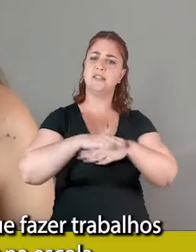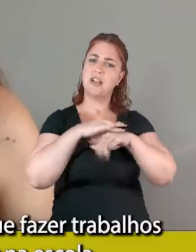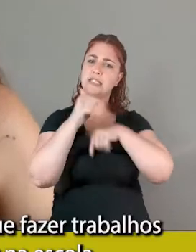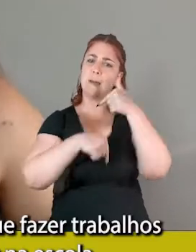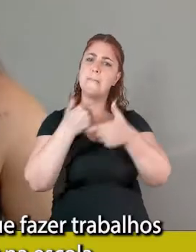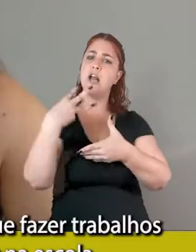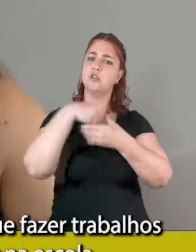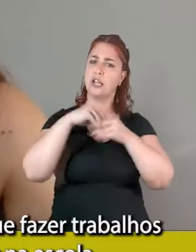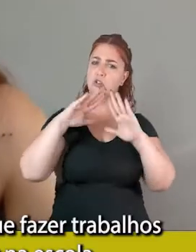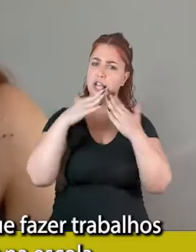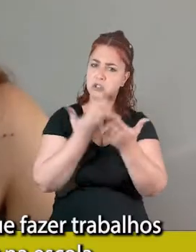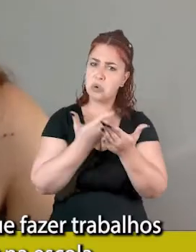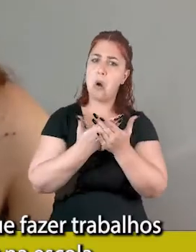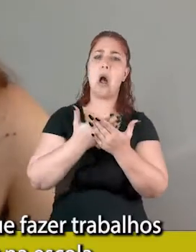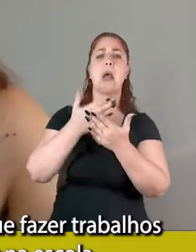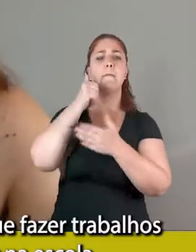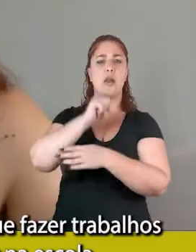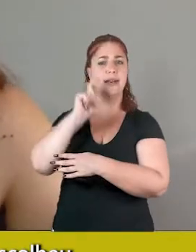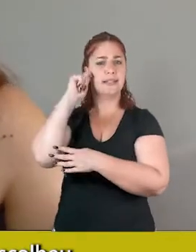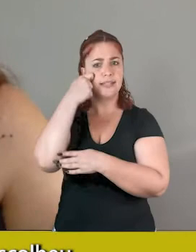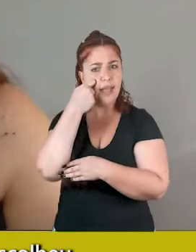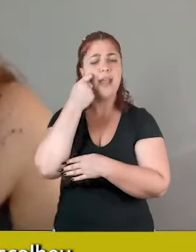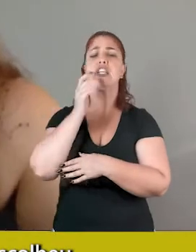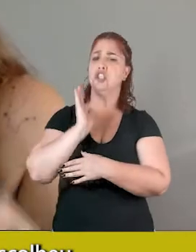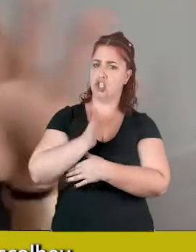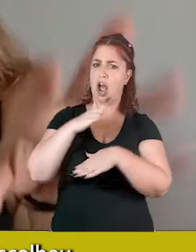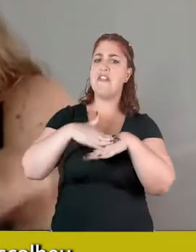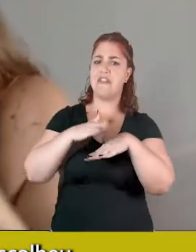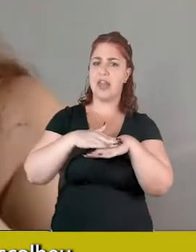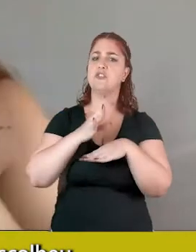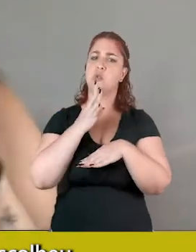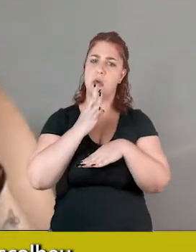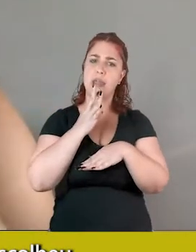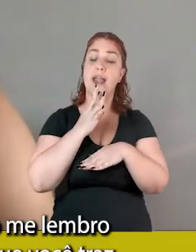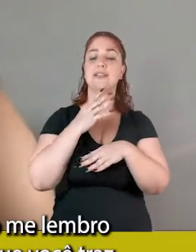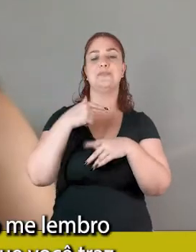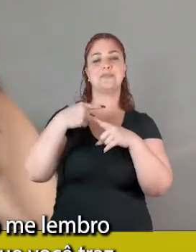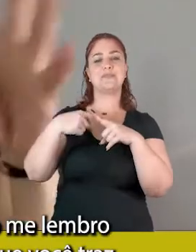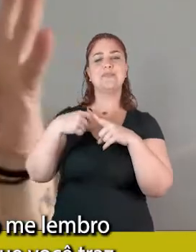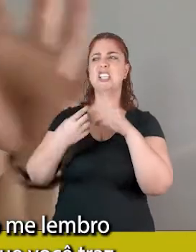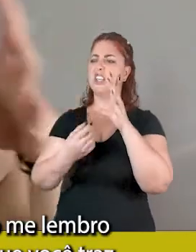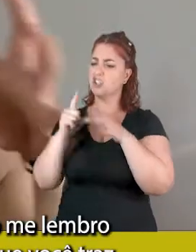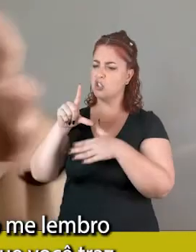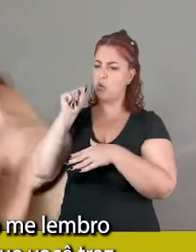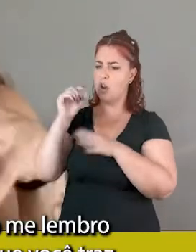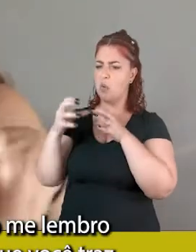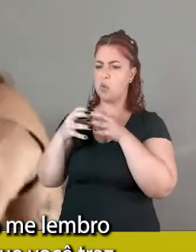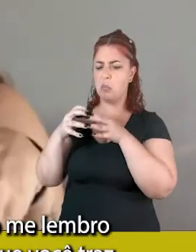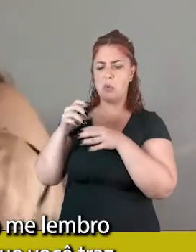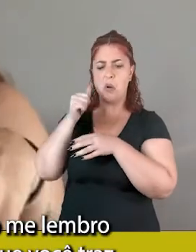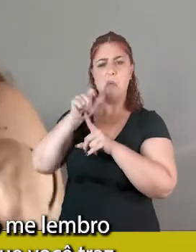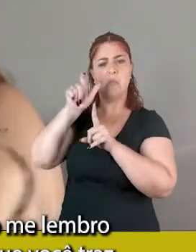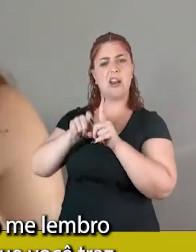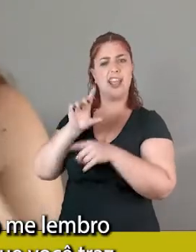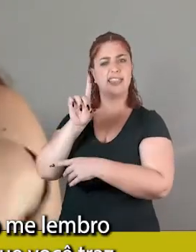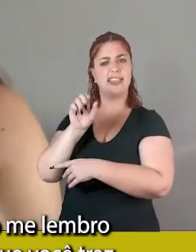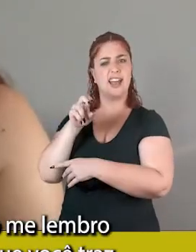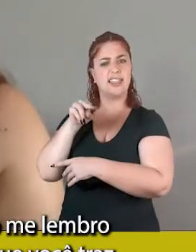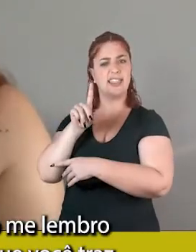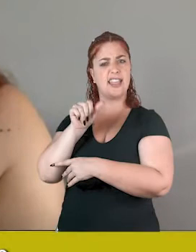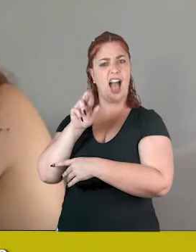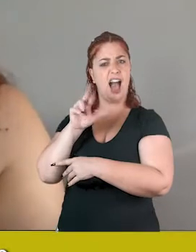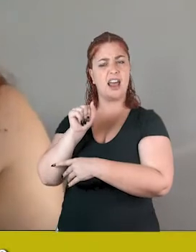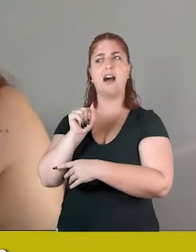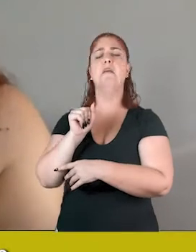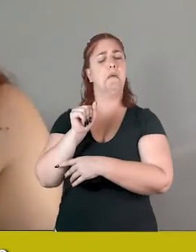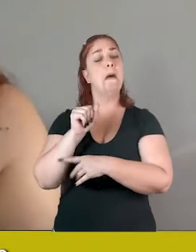trabalho sobre mulheres negras na escola, então, o grupo dela escolheu, acho que a Dandara, não sei, não me lembro quem exatamente, mas que